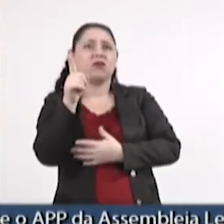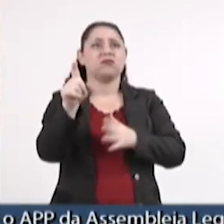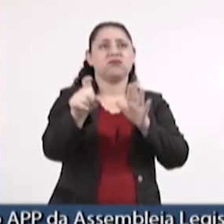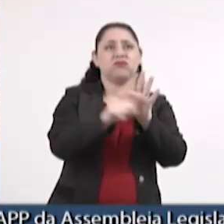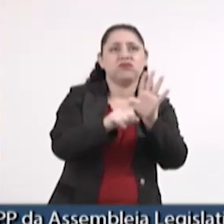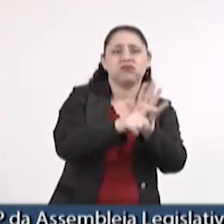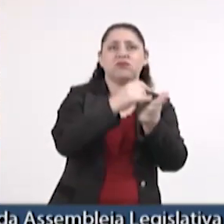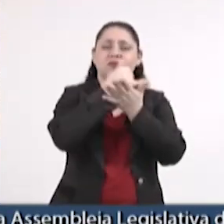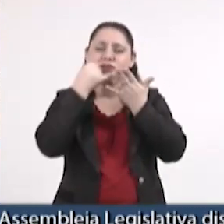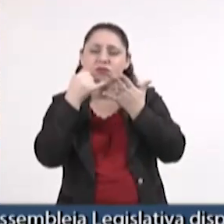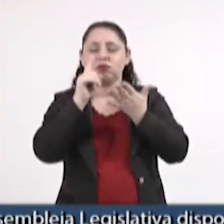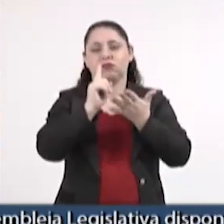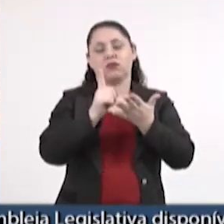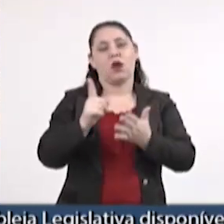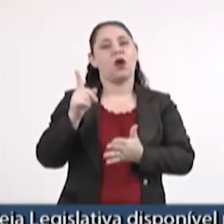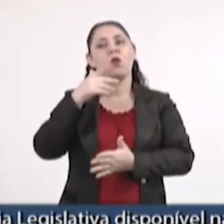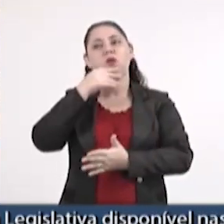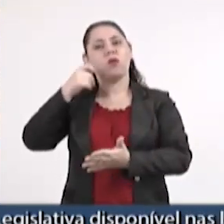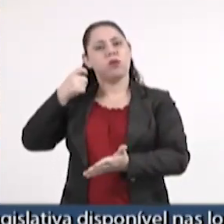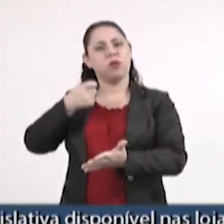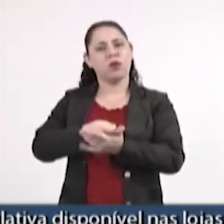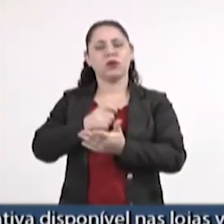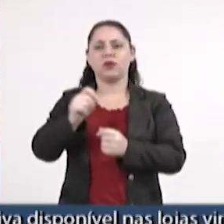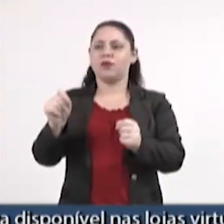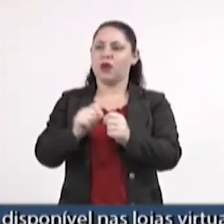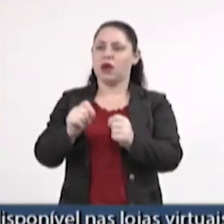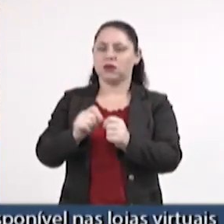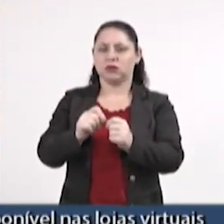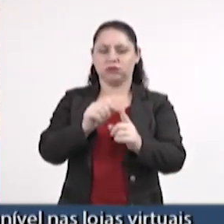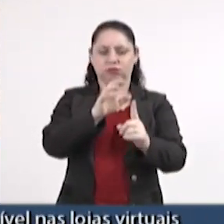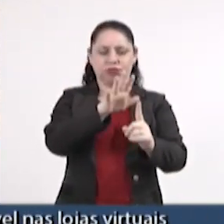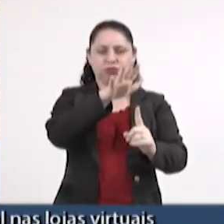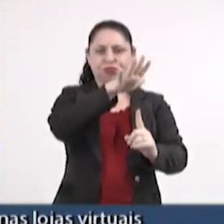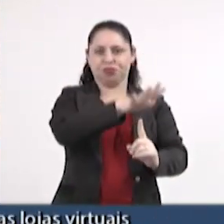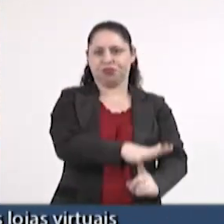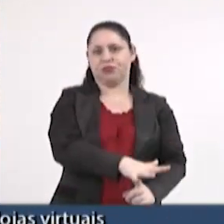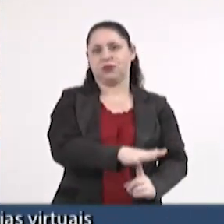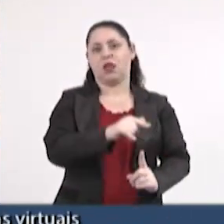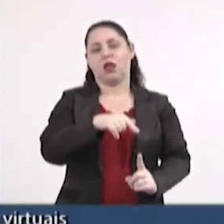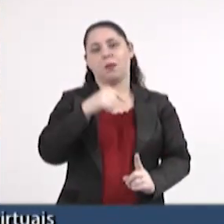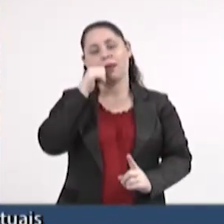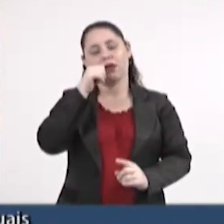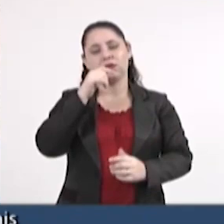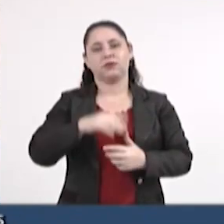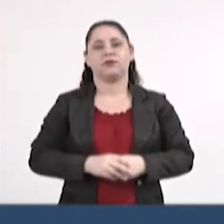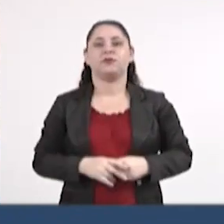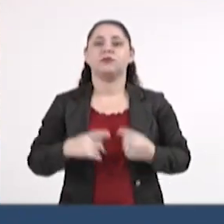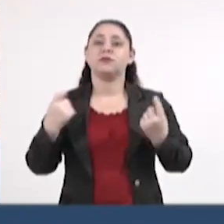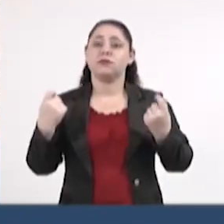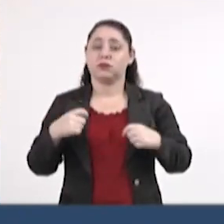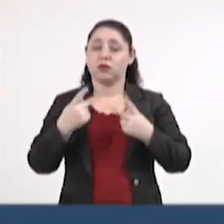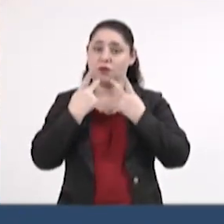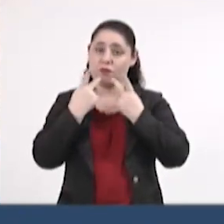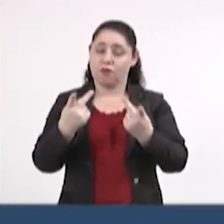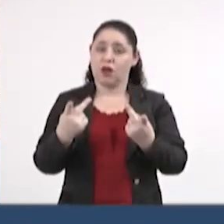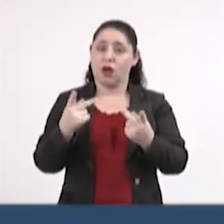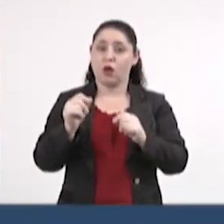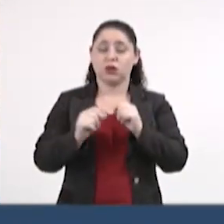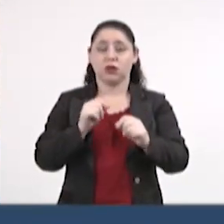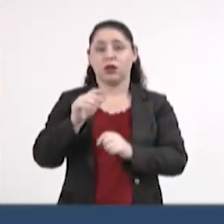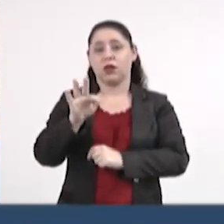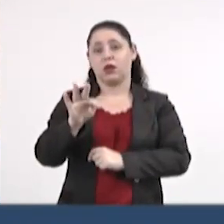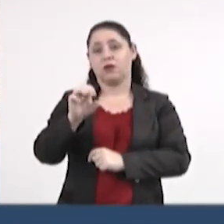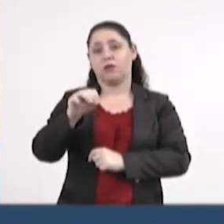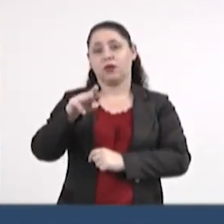droga, é o machismo que provoca essa violência contra a mulher. A gente precisa falar sobre feminismo, a